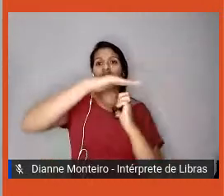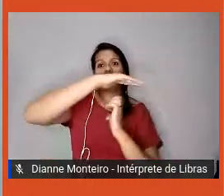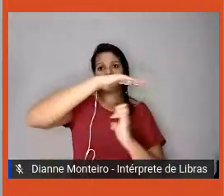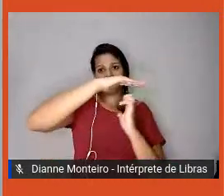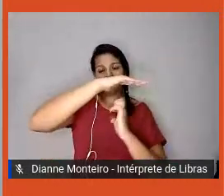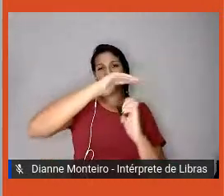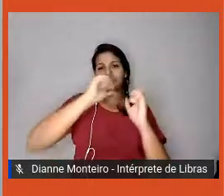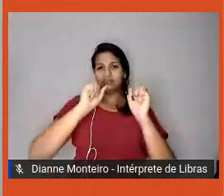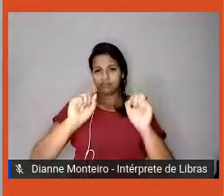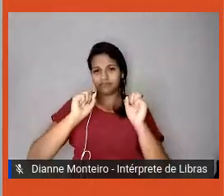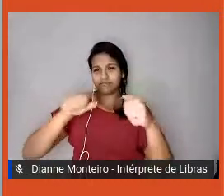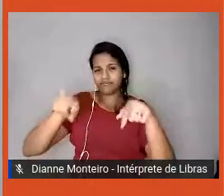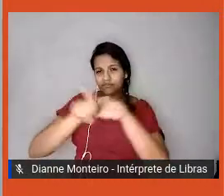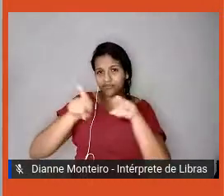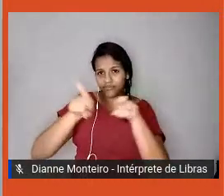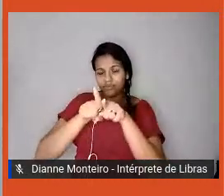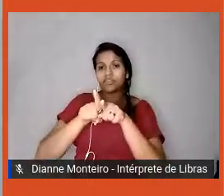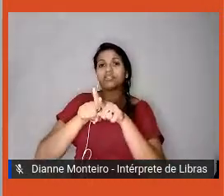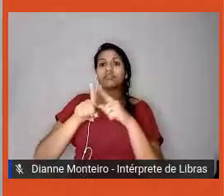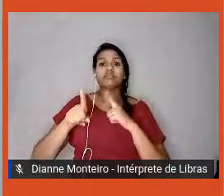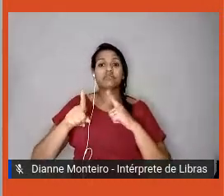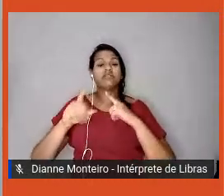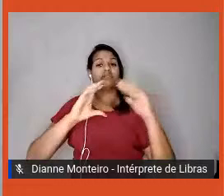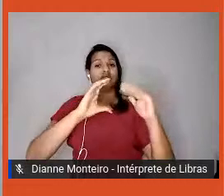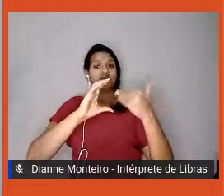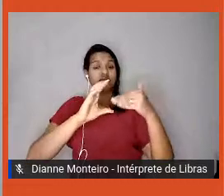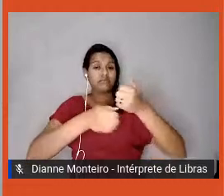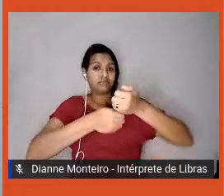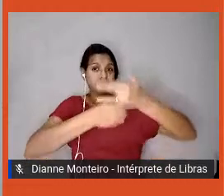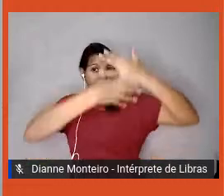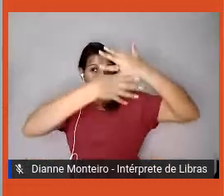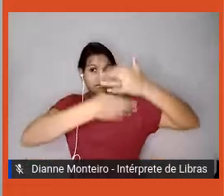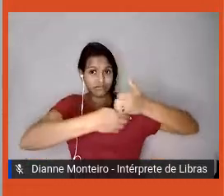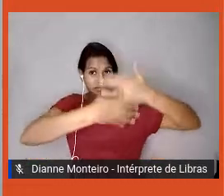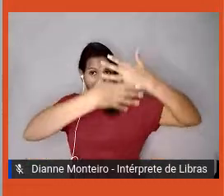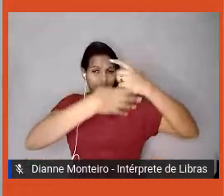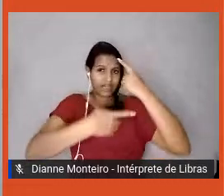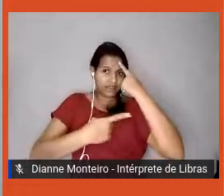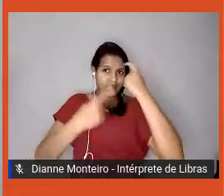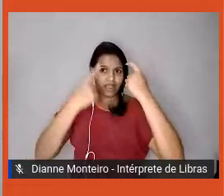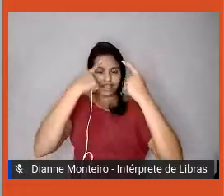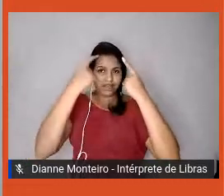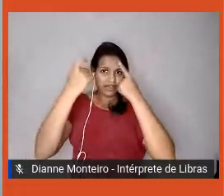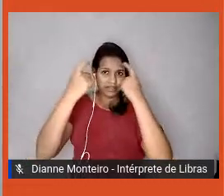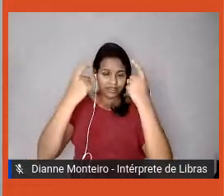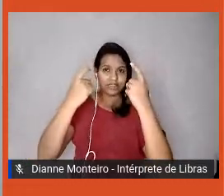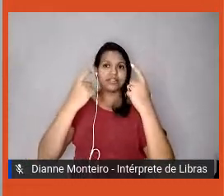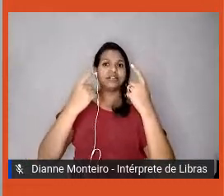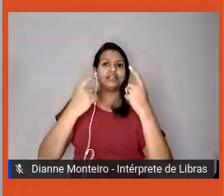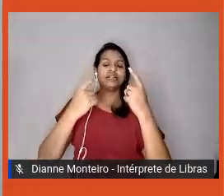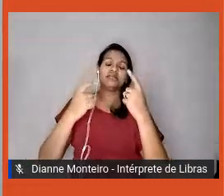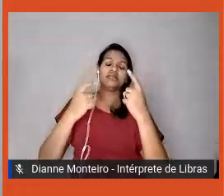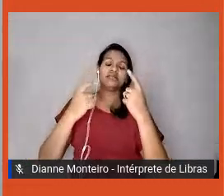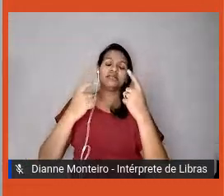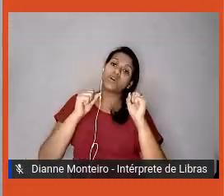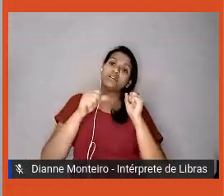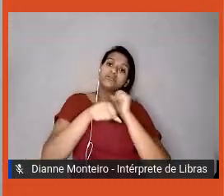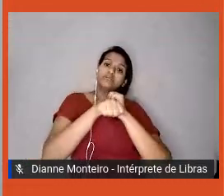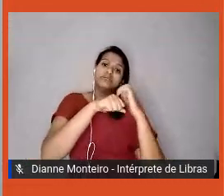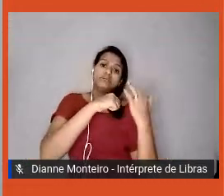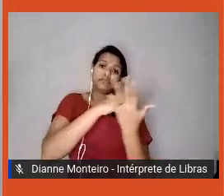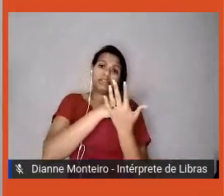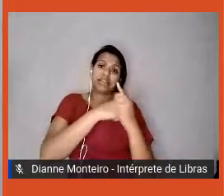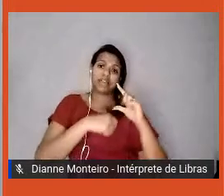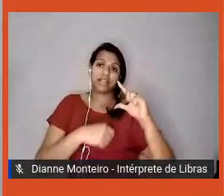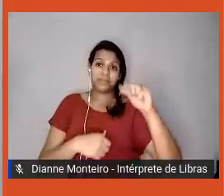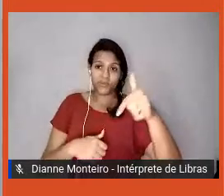no chat, se quiserem, algumas ideias. Algumas, provavelmente, também serão pós-pandemia, né? Umas palestras